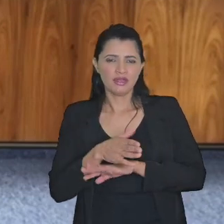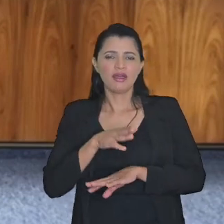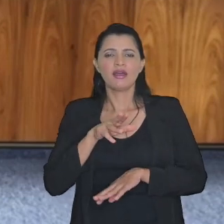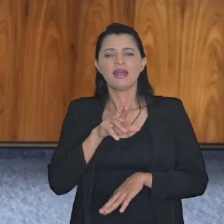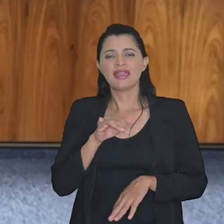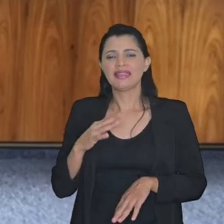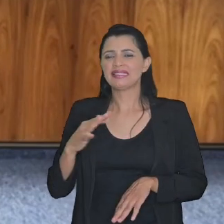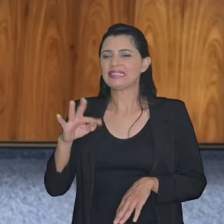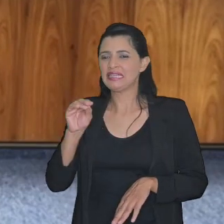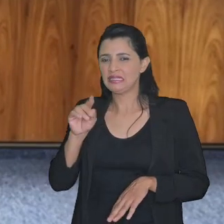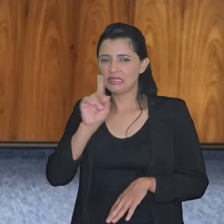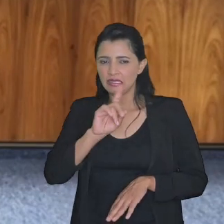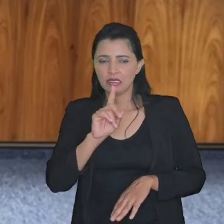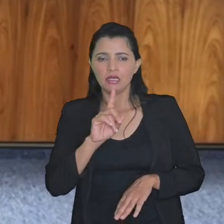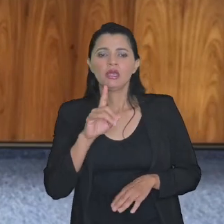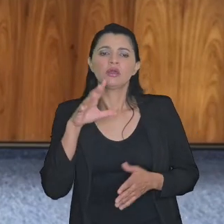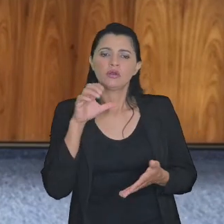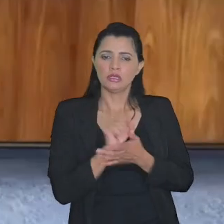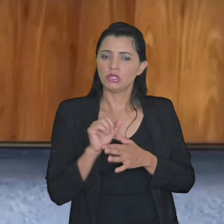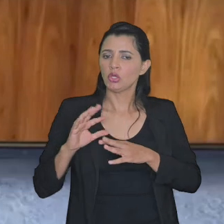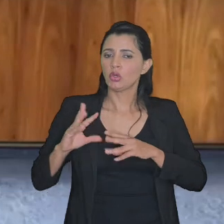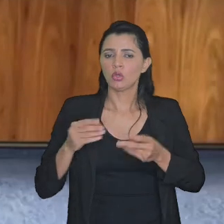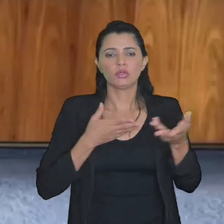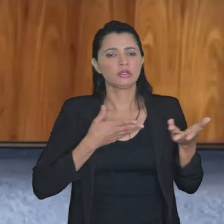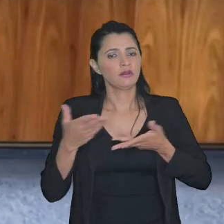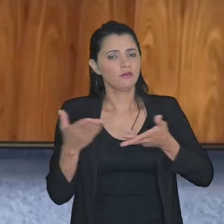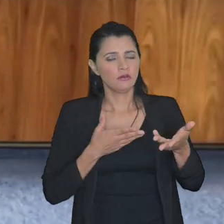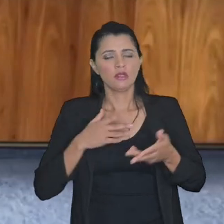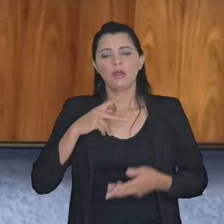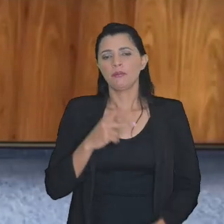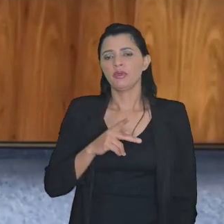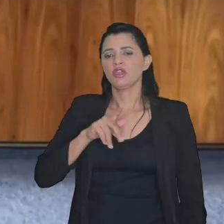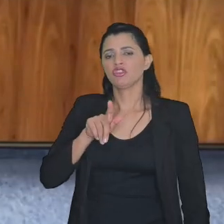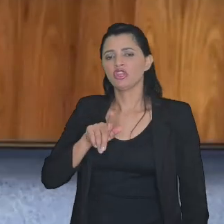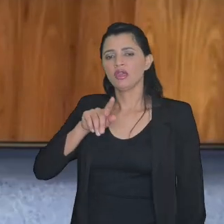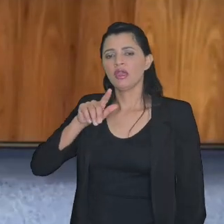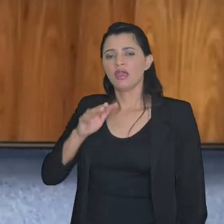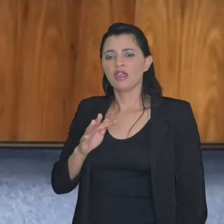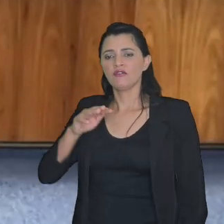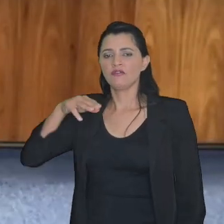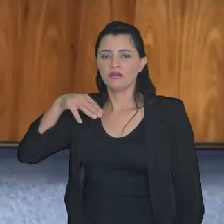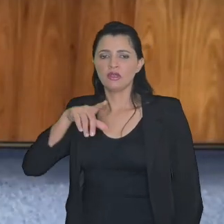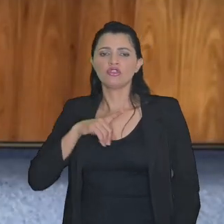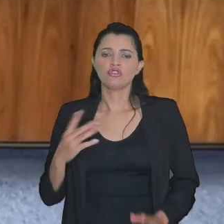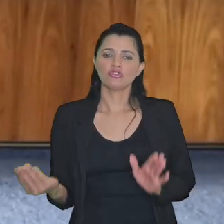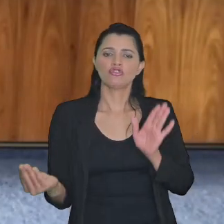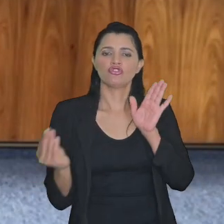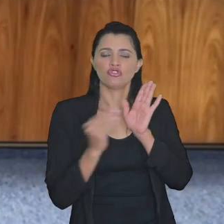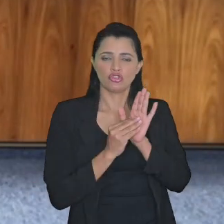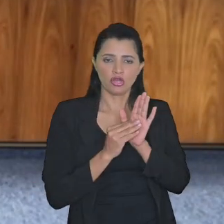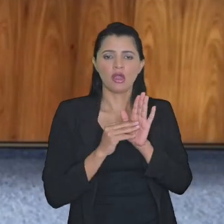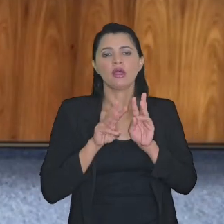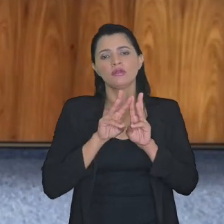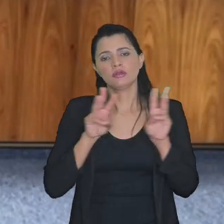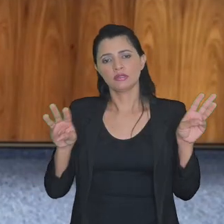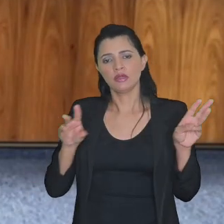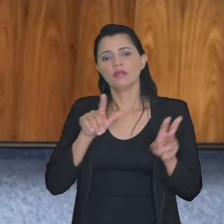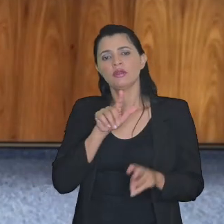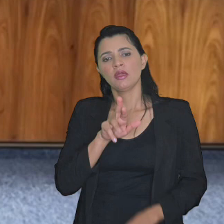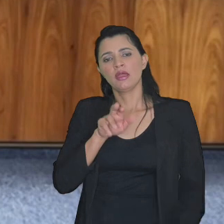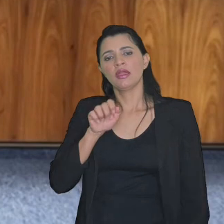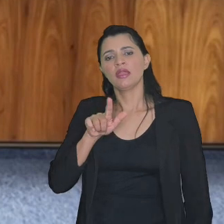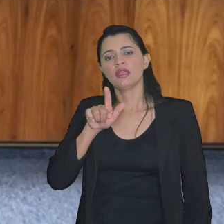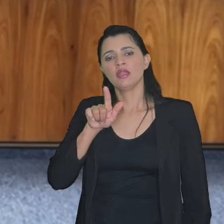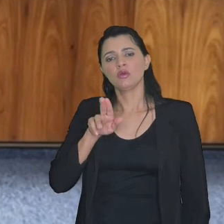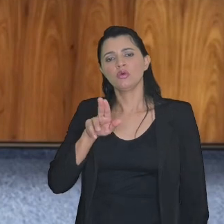receita né para pedido de audiência não regulariza todos os serviços da PGFN já estão no portal www.regularize.pgfn